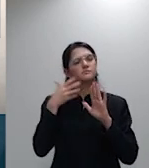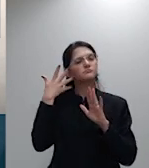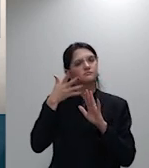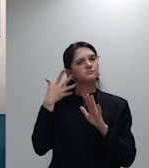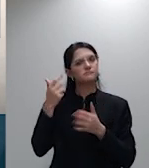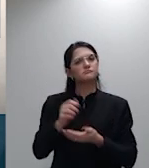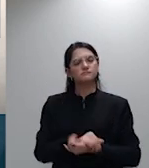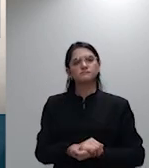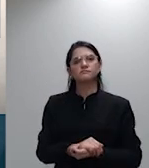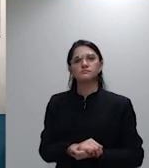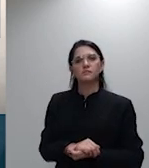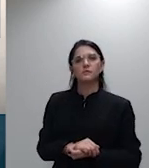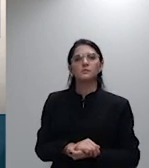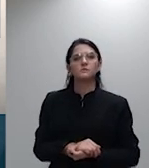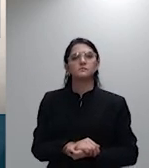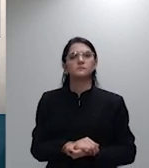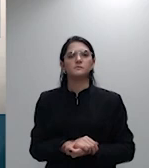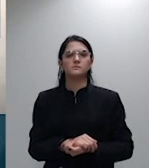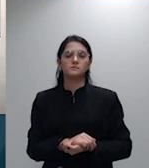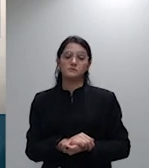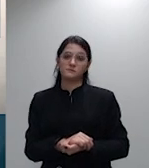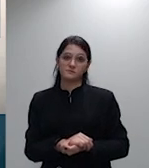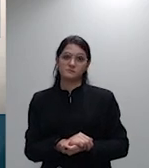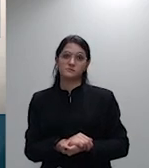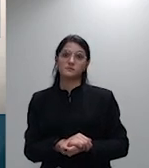Eu faço todo o histórico